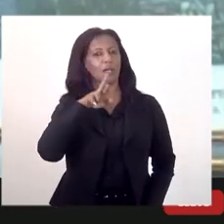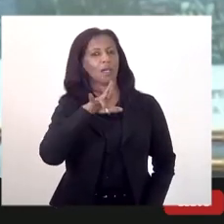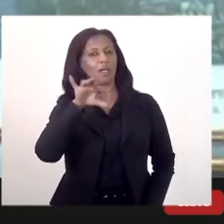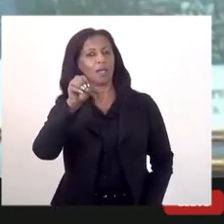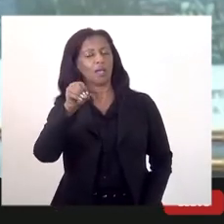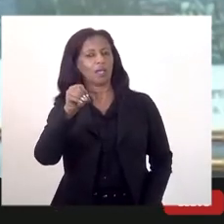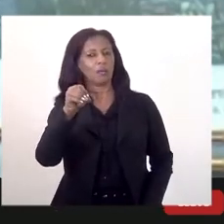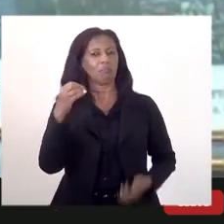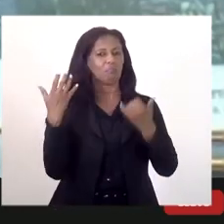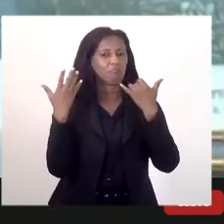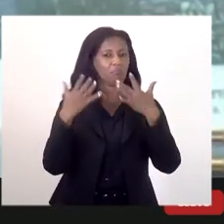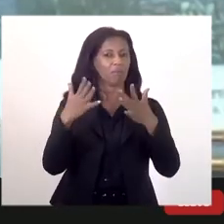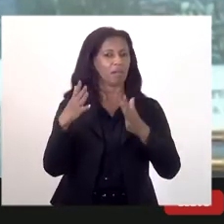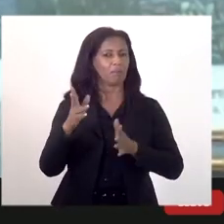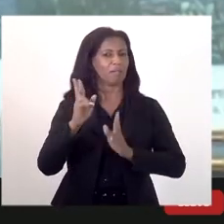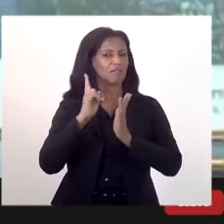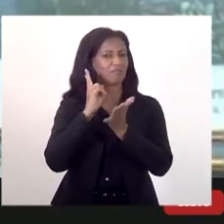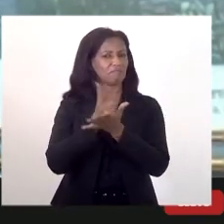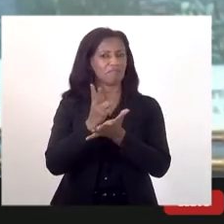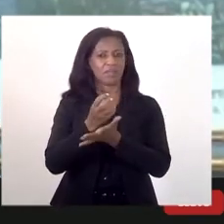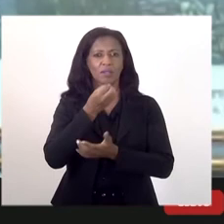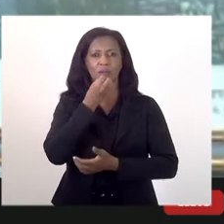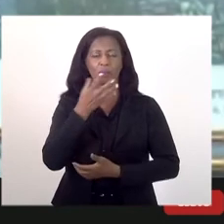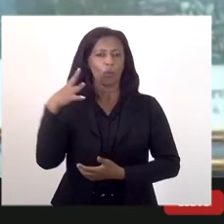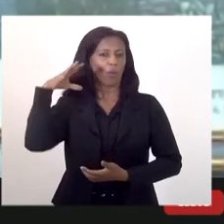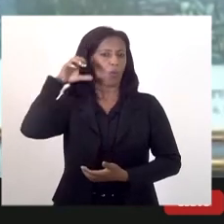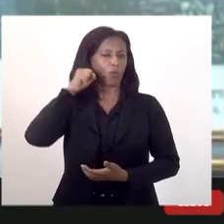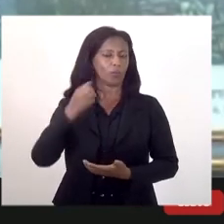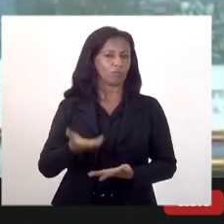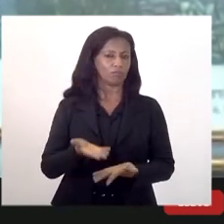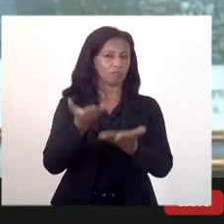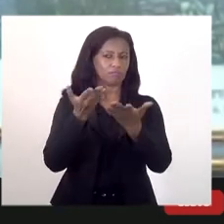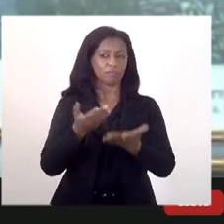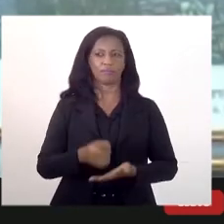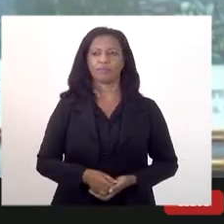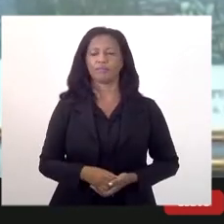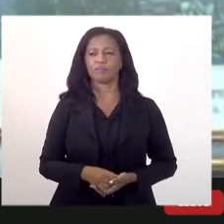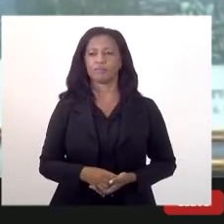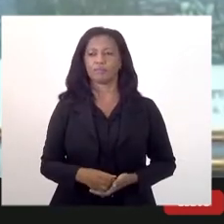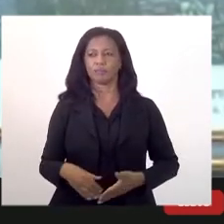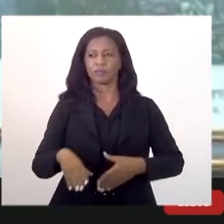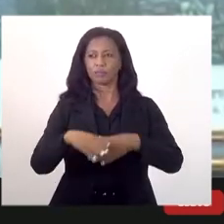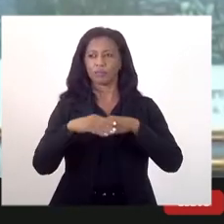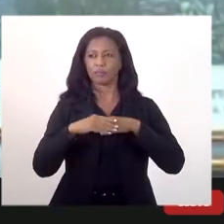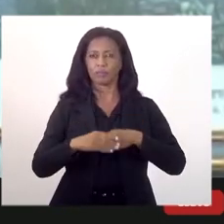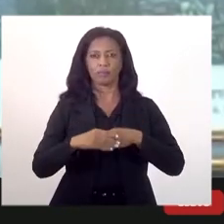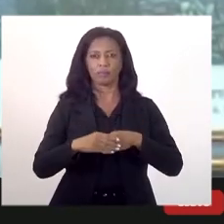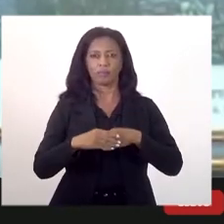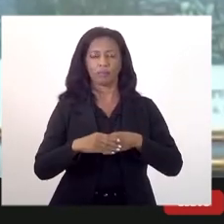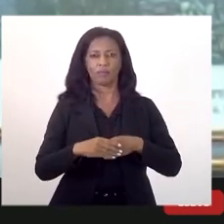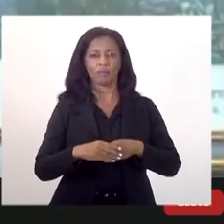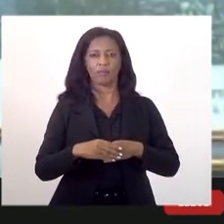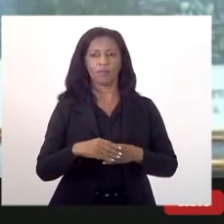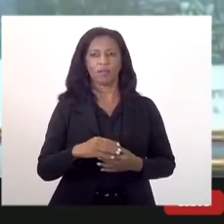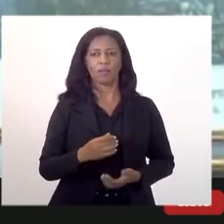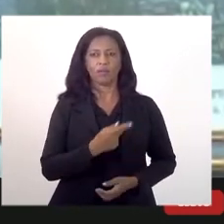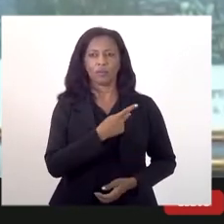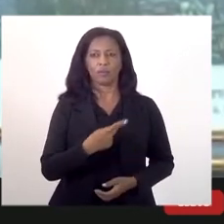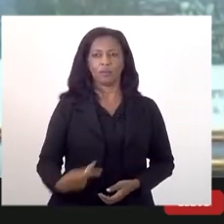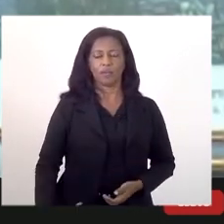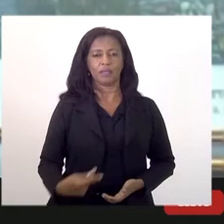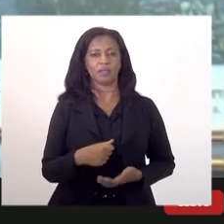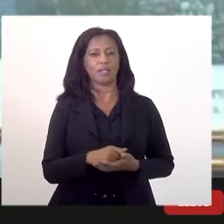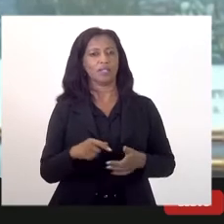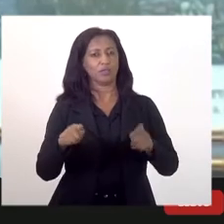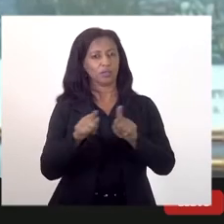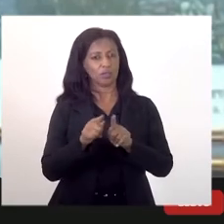Mauro. Sempre ótimo escutar você, sempre você trazer a notícia. Vou cumprimentar o meu primeiro vice-presidente, Gladstone de Santos,